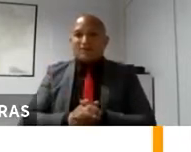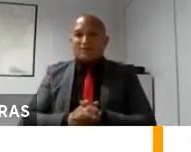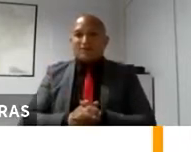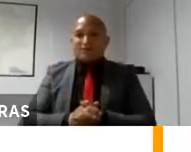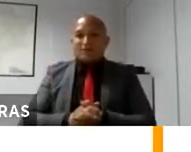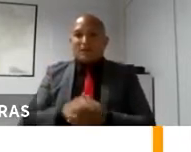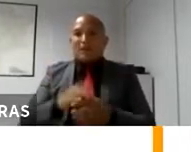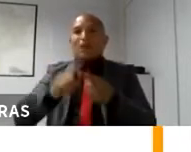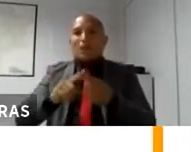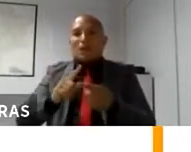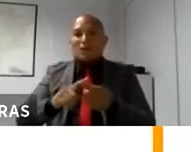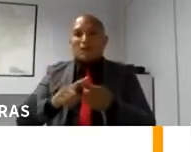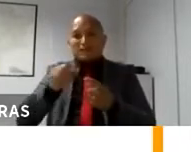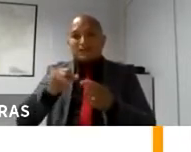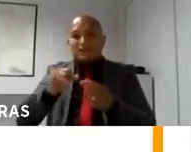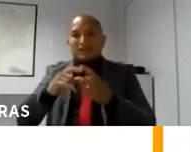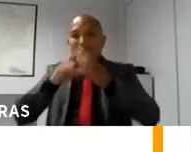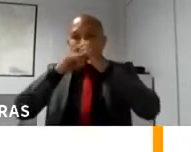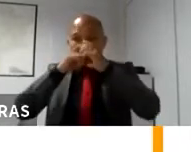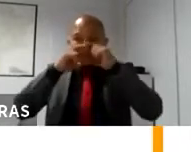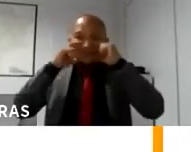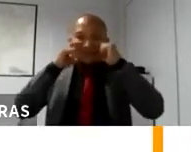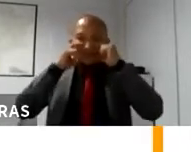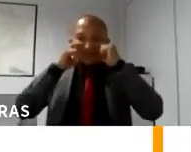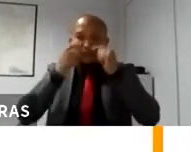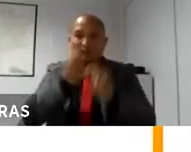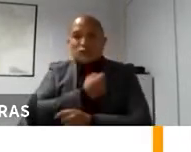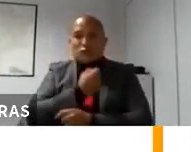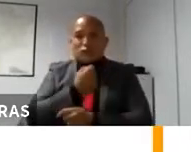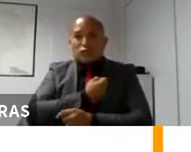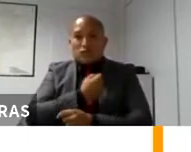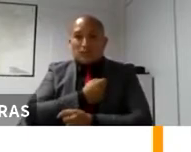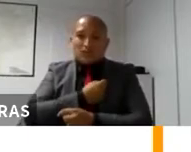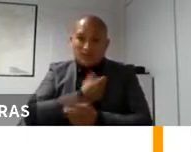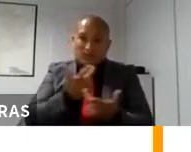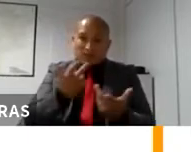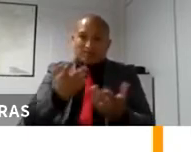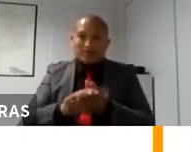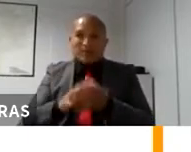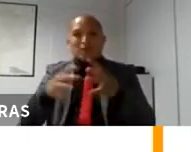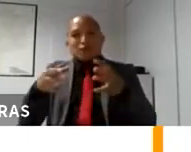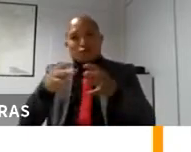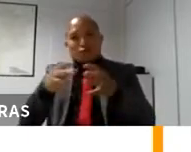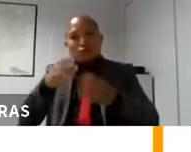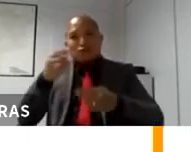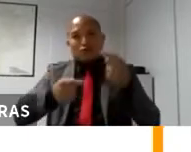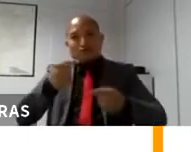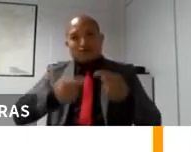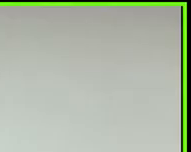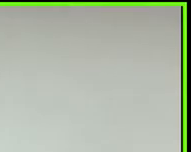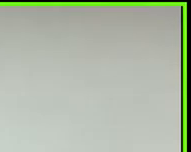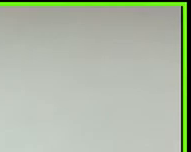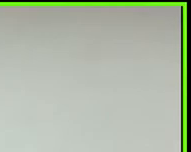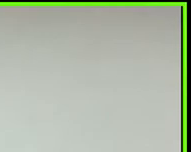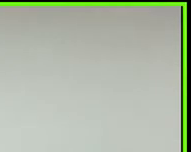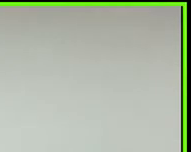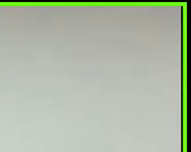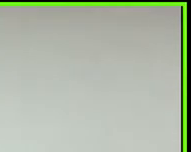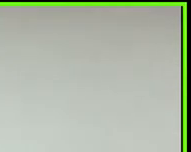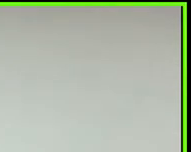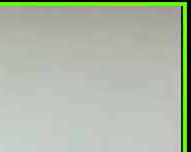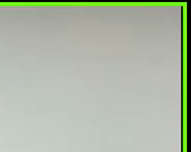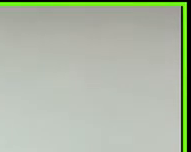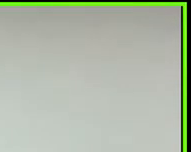Porque se ele distribui uma máscara com o número do partido, aí vira brinde. Não é mais cuidado sanitário. A propaganda